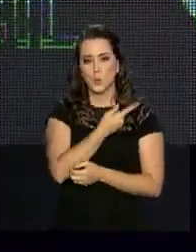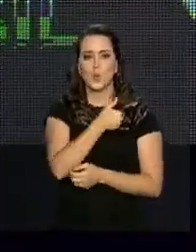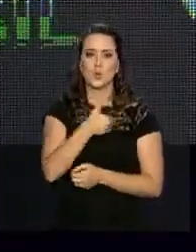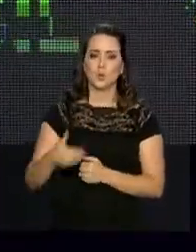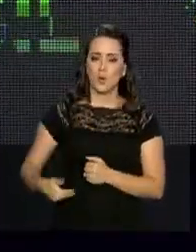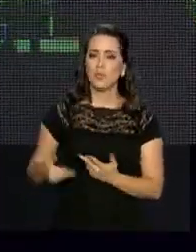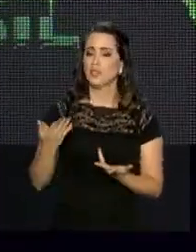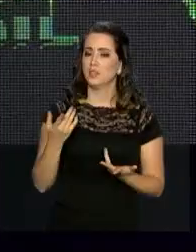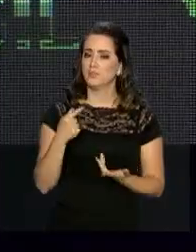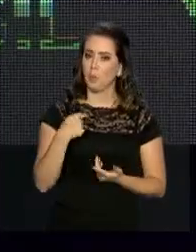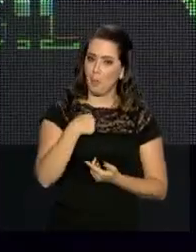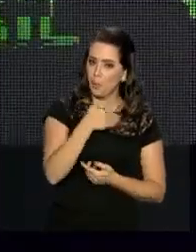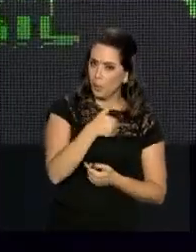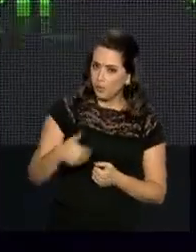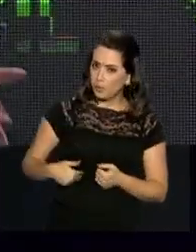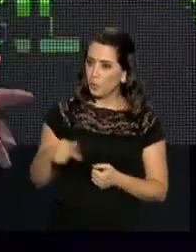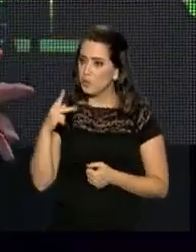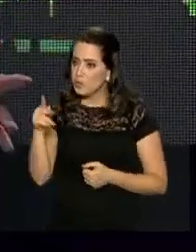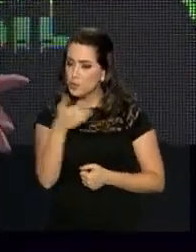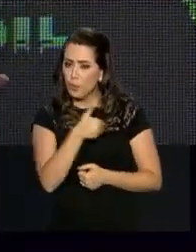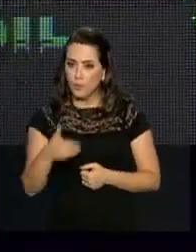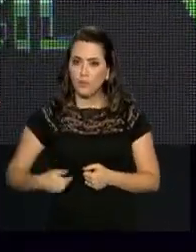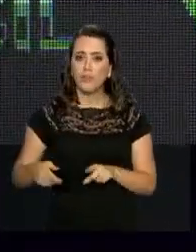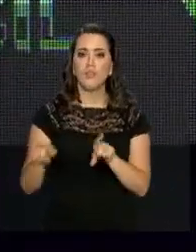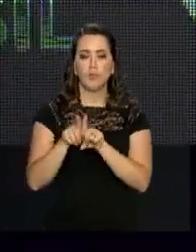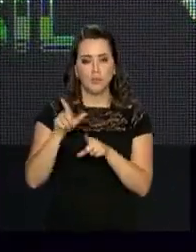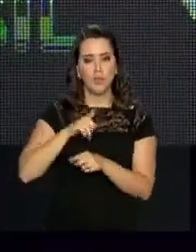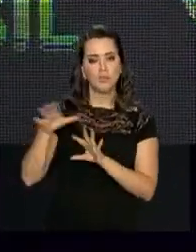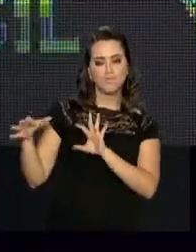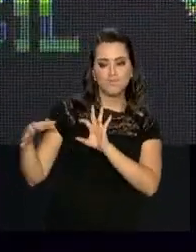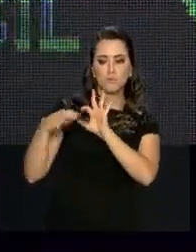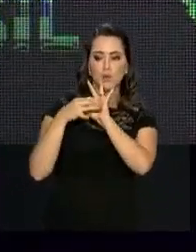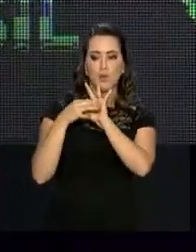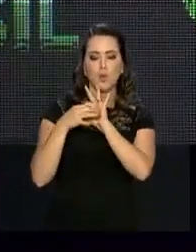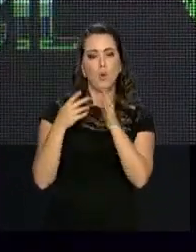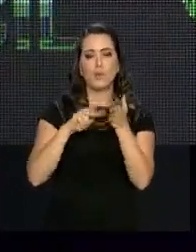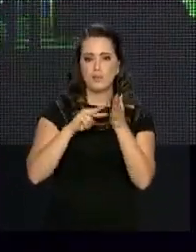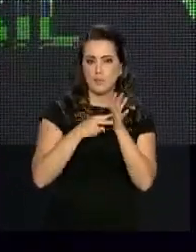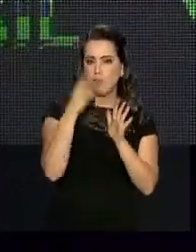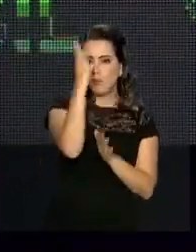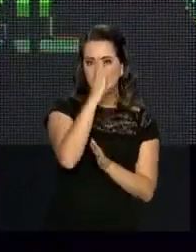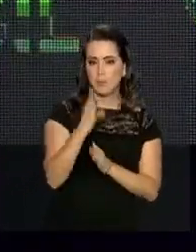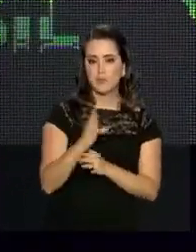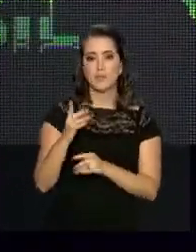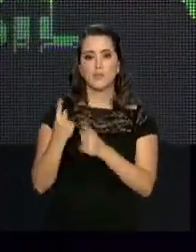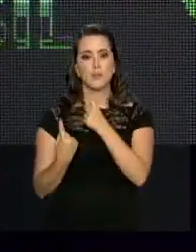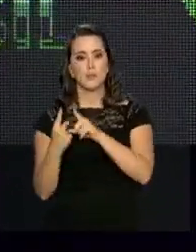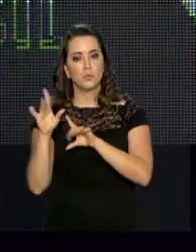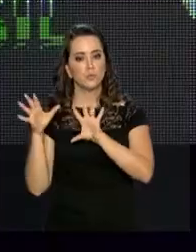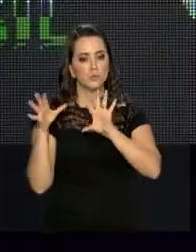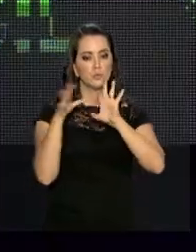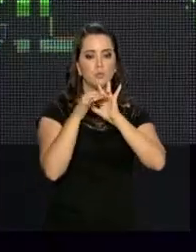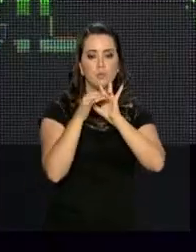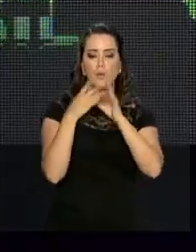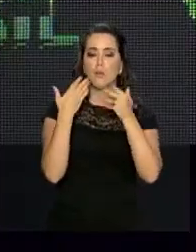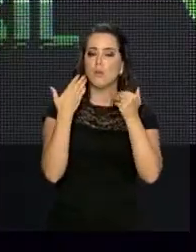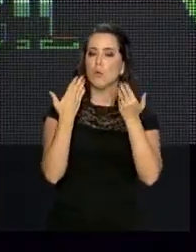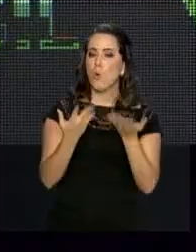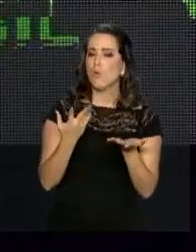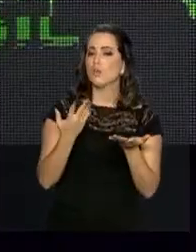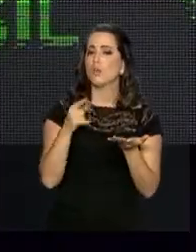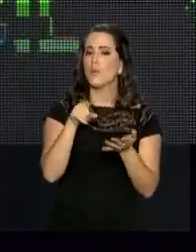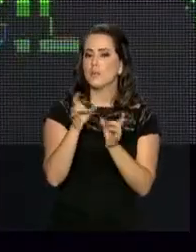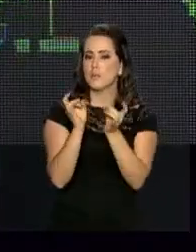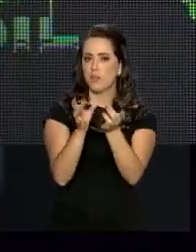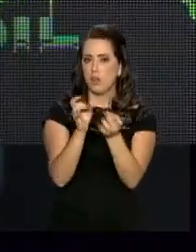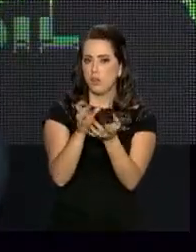governos, entre o meu governo e o seu governo, portanto, entre o Brasil e o Chile. E este acordo comercial, foi